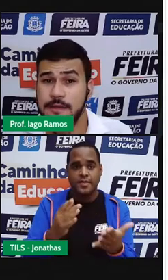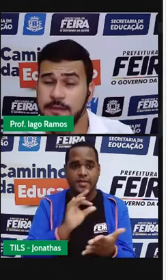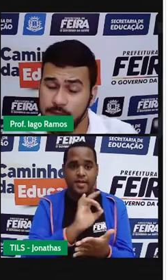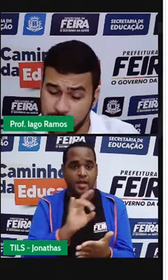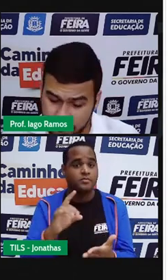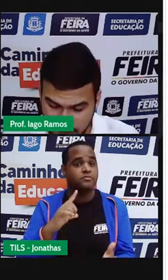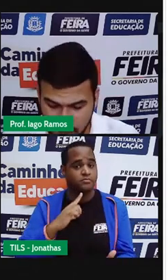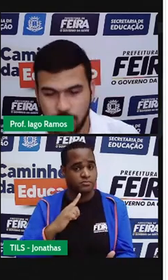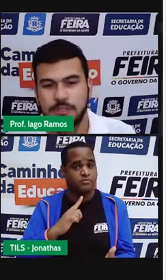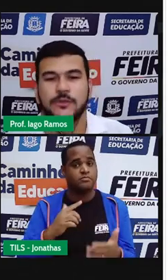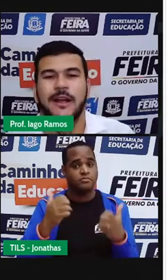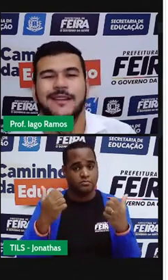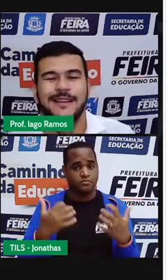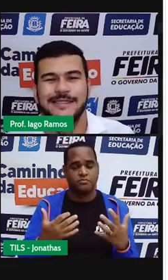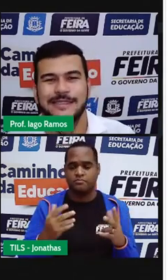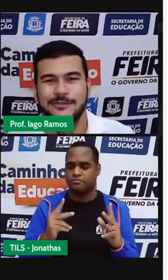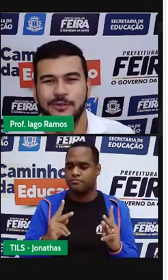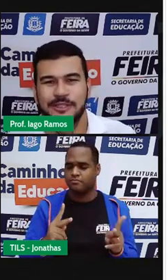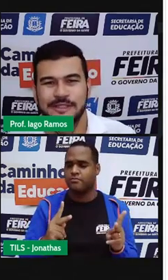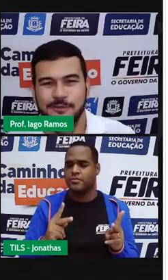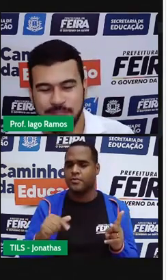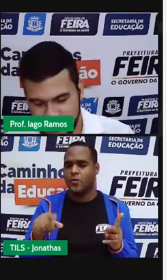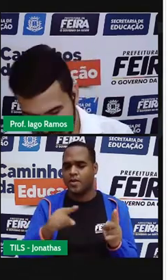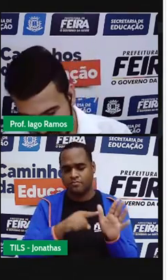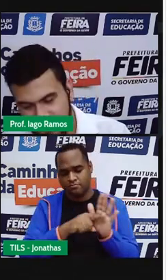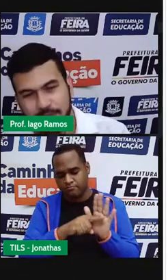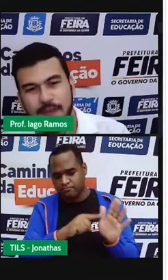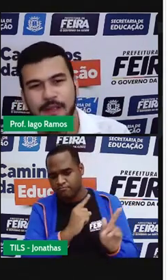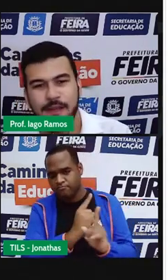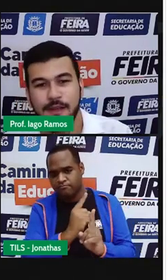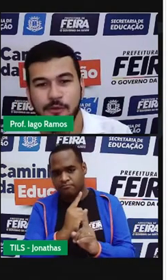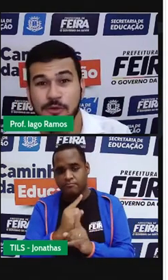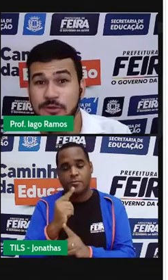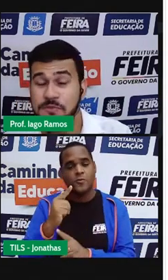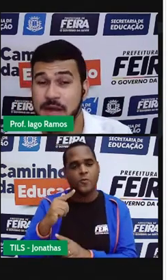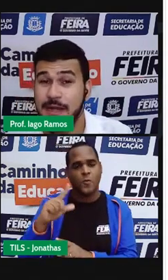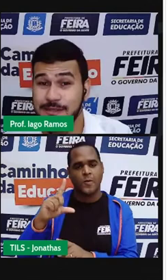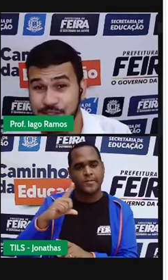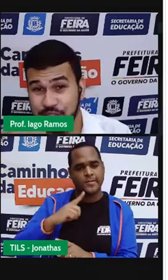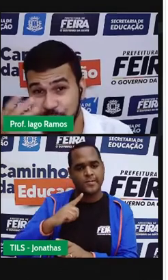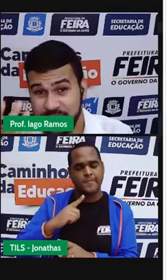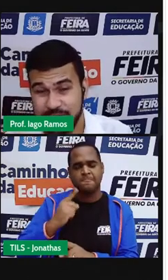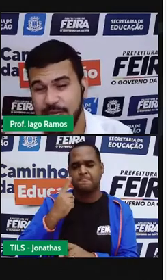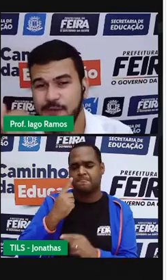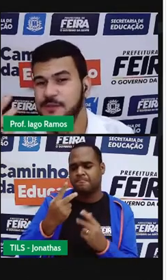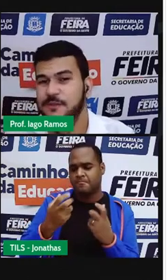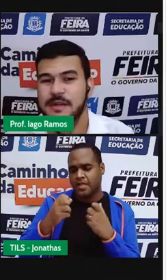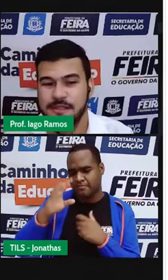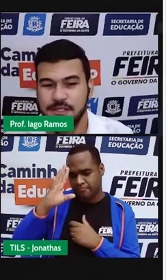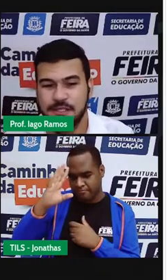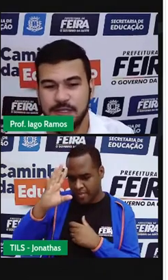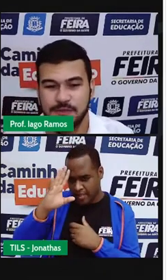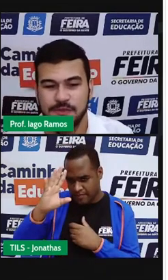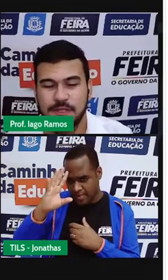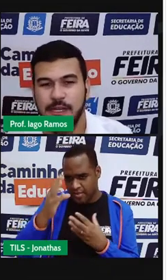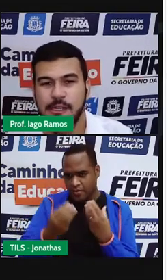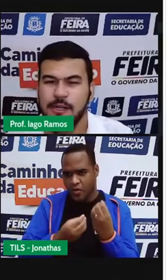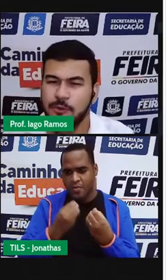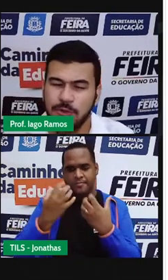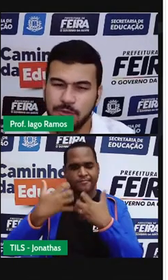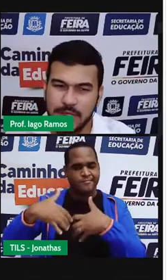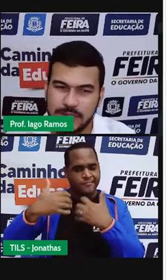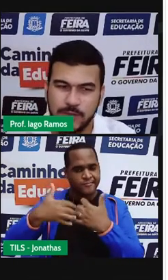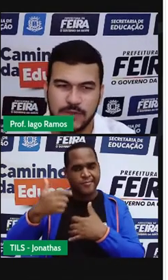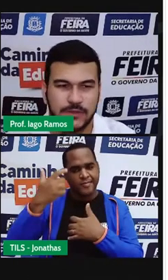Mas, vamos continuar analisando outra situação, né? Quanto mais a gente pensar, quanto mais a gente raciocinar,